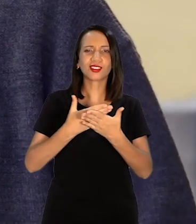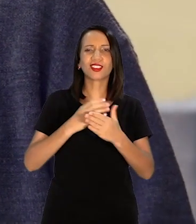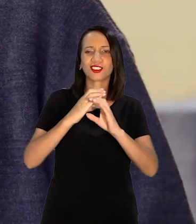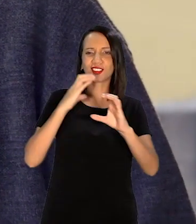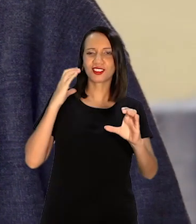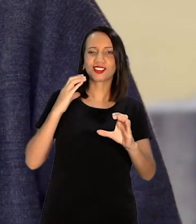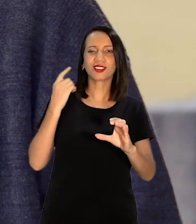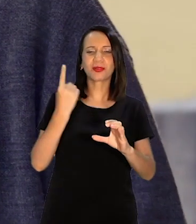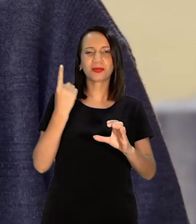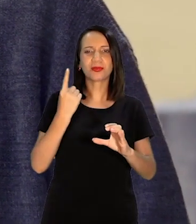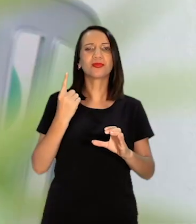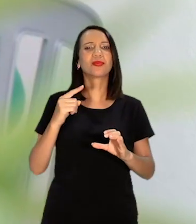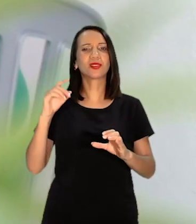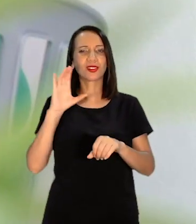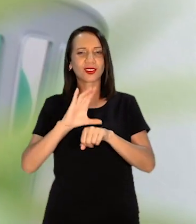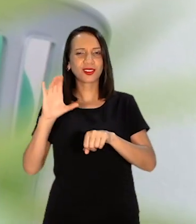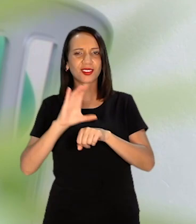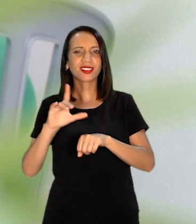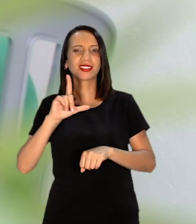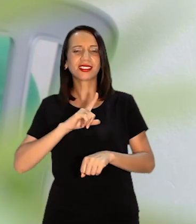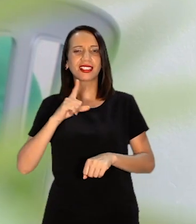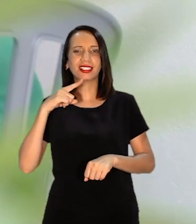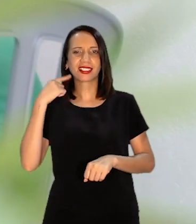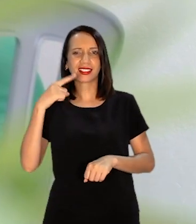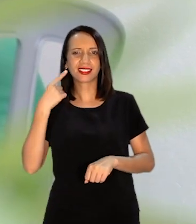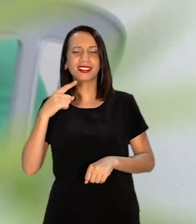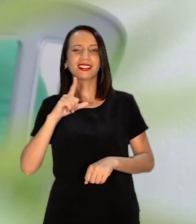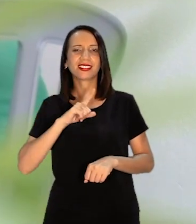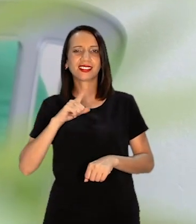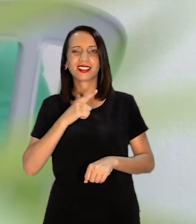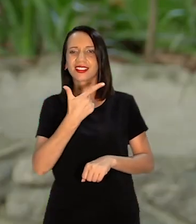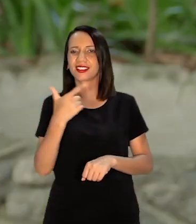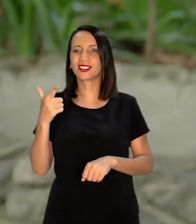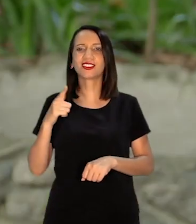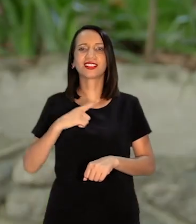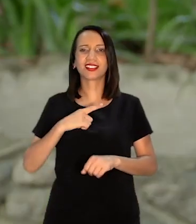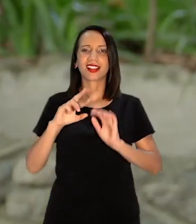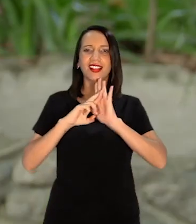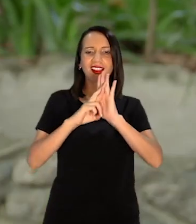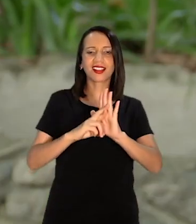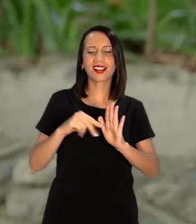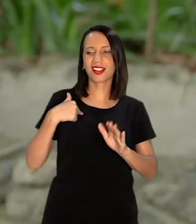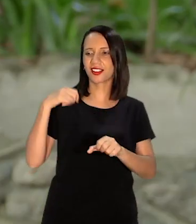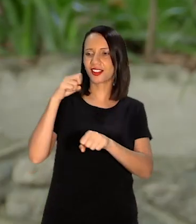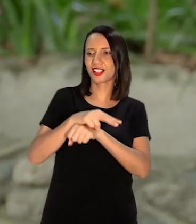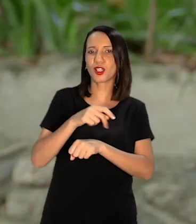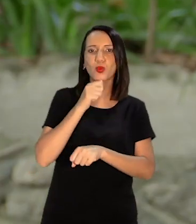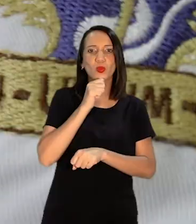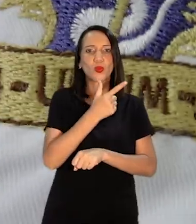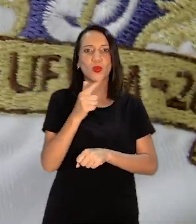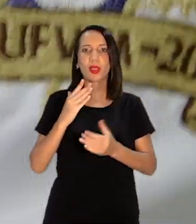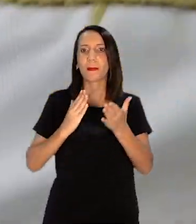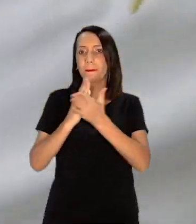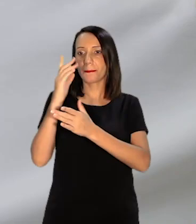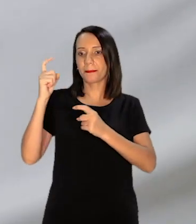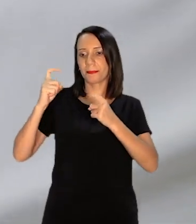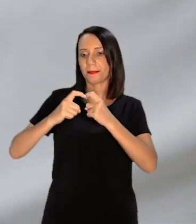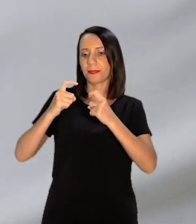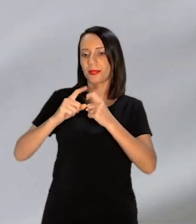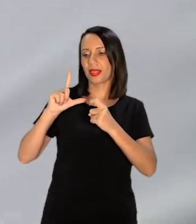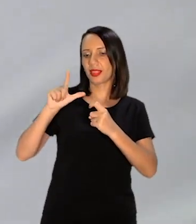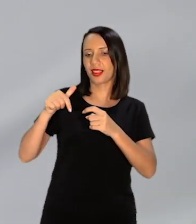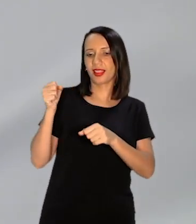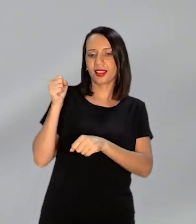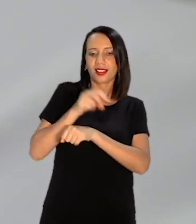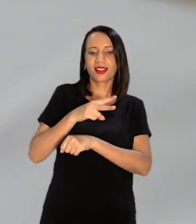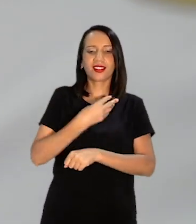Os primeiros estudantes De direito Porque não tinha Essa referência Beatriz Quando eu entrei Ninguém tinha passado Em medicina ainda E aí depois que